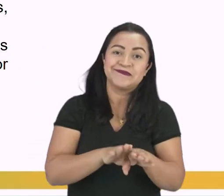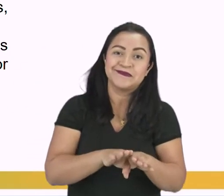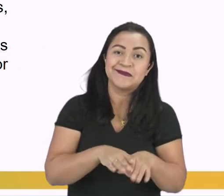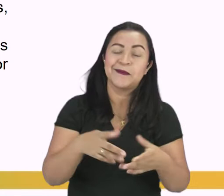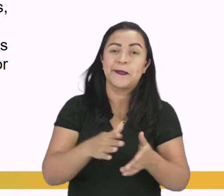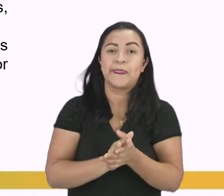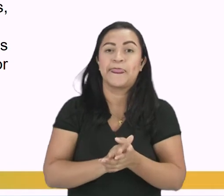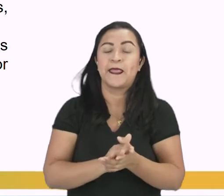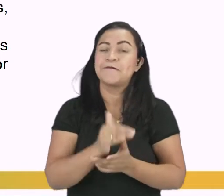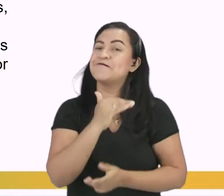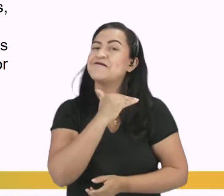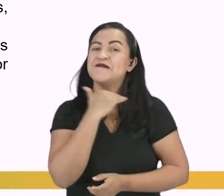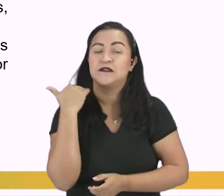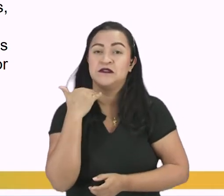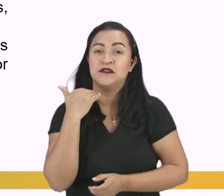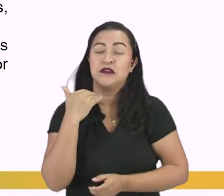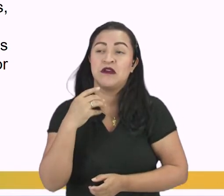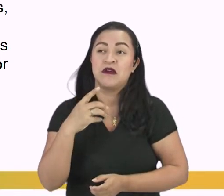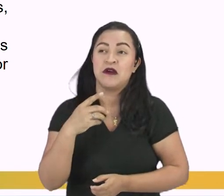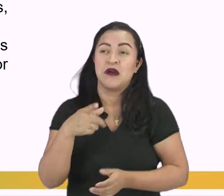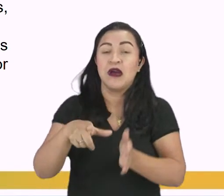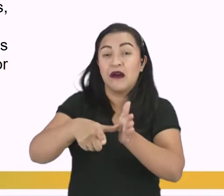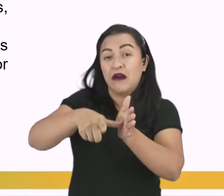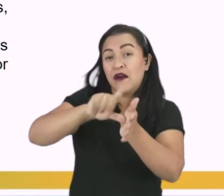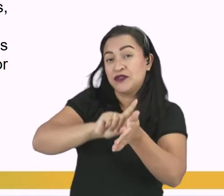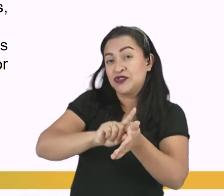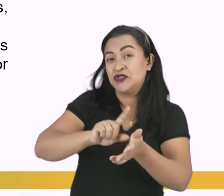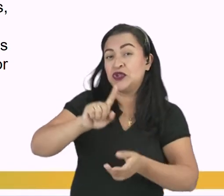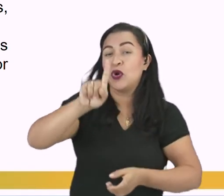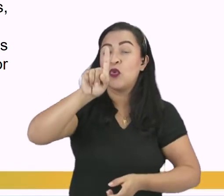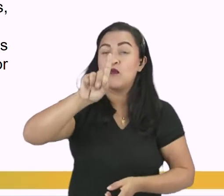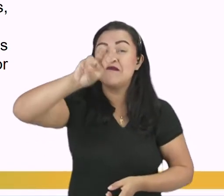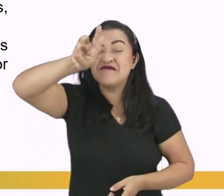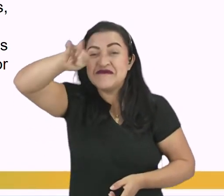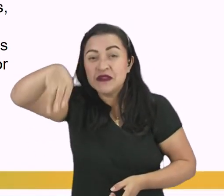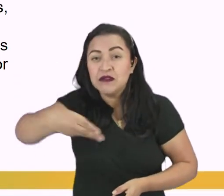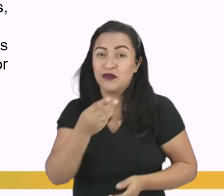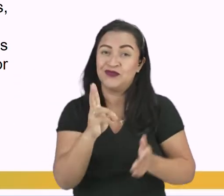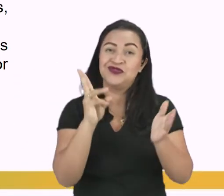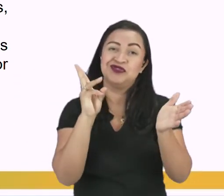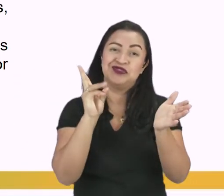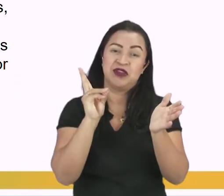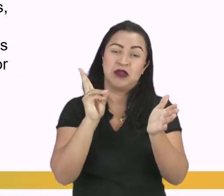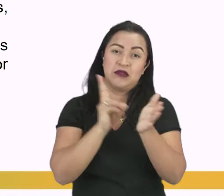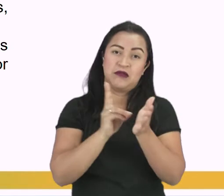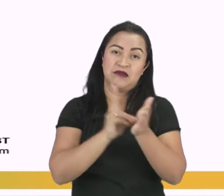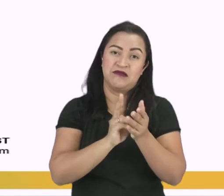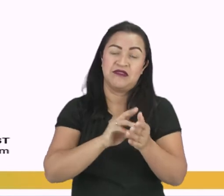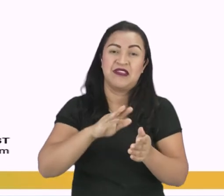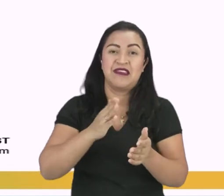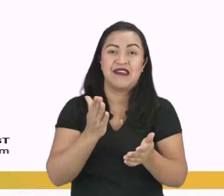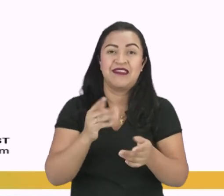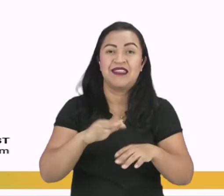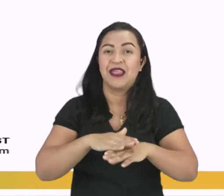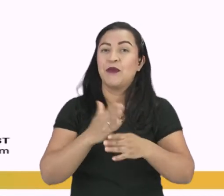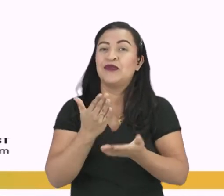havia um milhão. E em 1860, restavam apenas 300 mil.